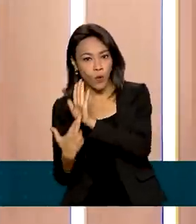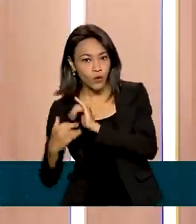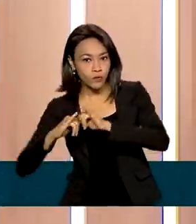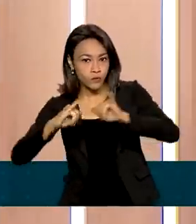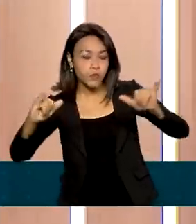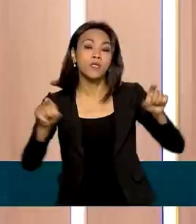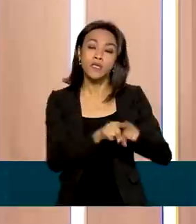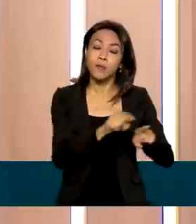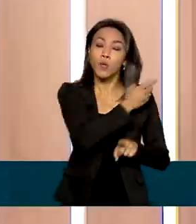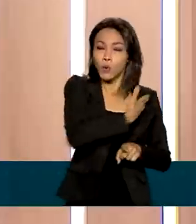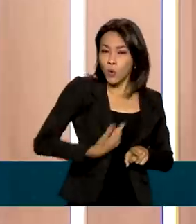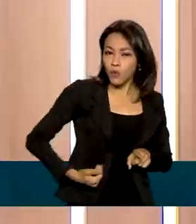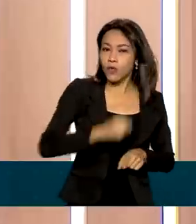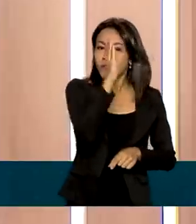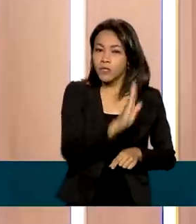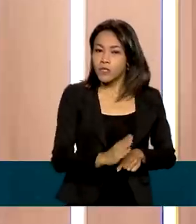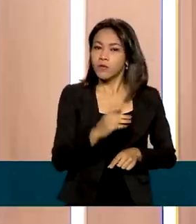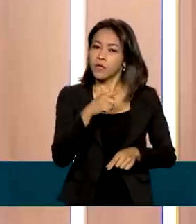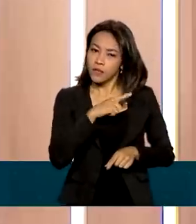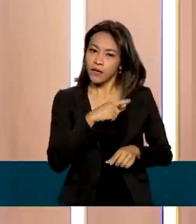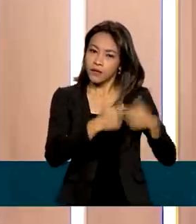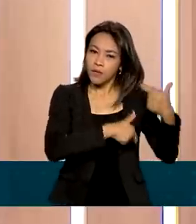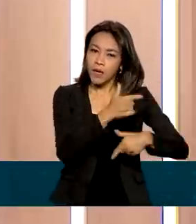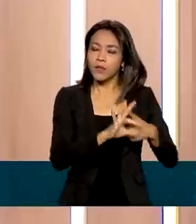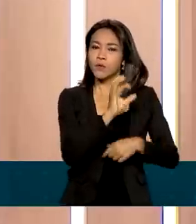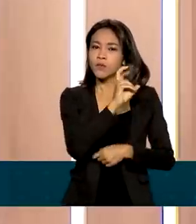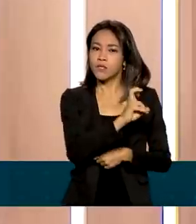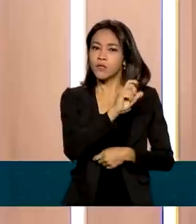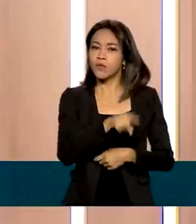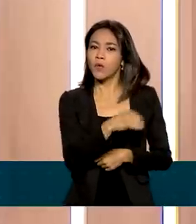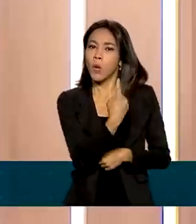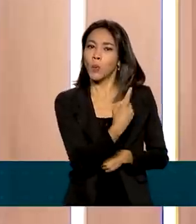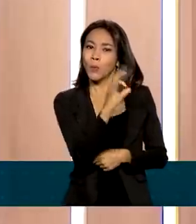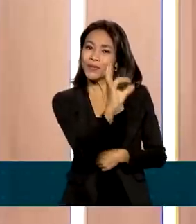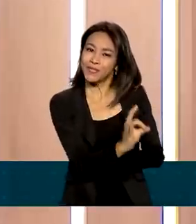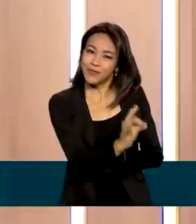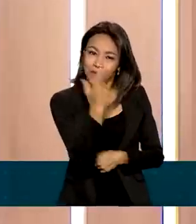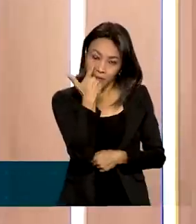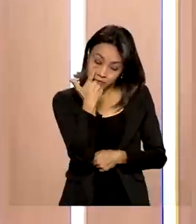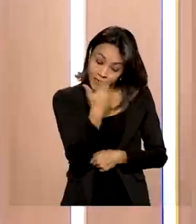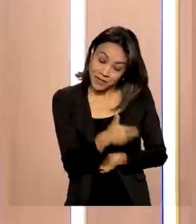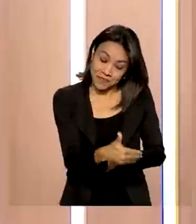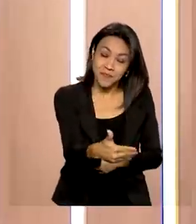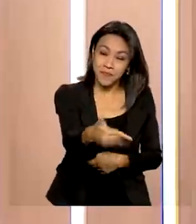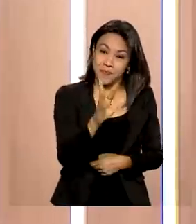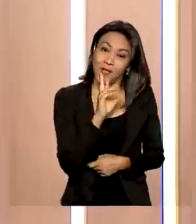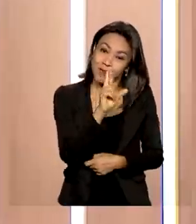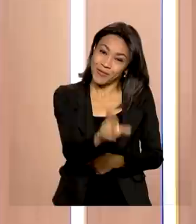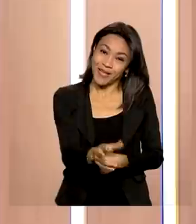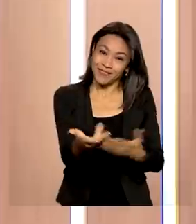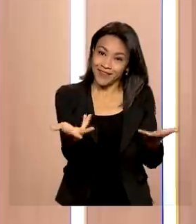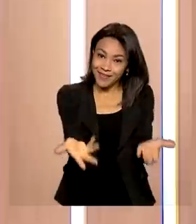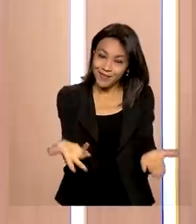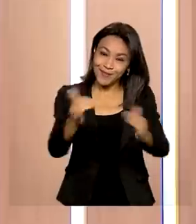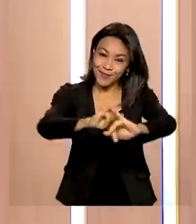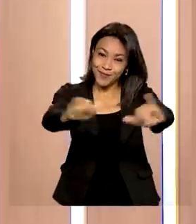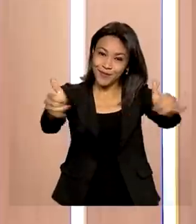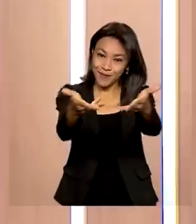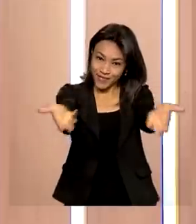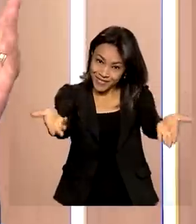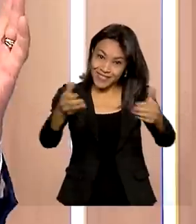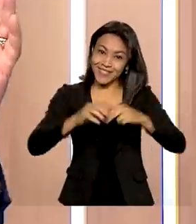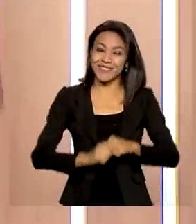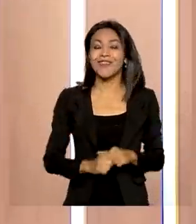brasileiro, que está trabalhando com o número de 5,1%. Vamos aguardar, então, para ver esse resultado. Isso era o que nós tínhamos para falar hoje